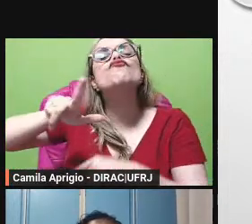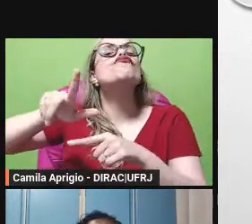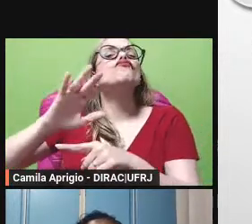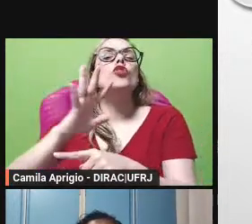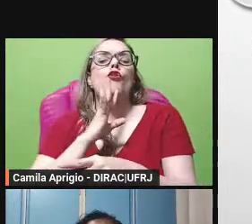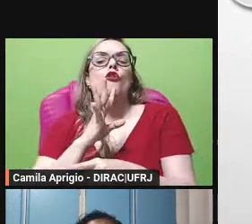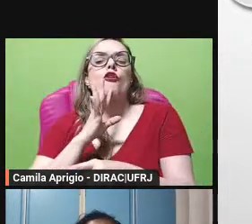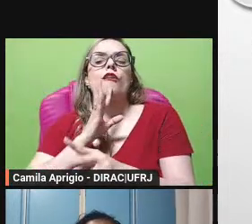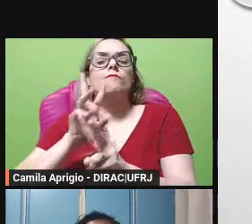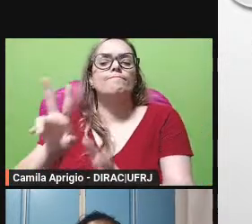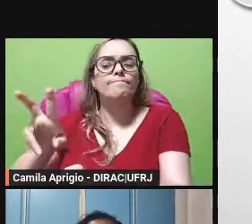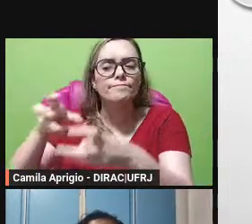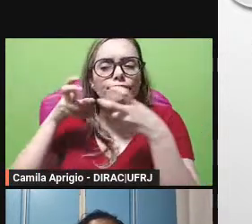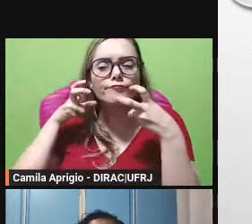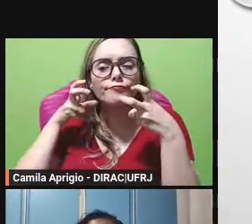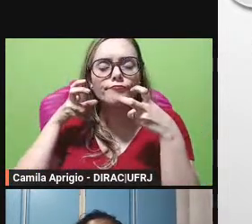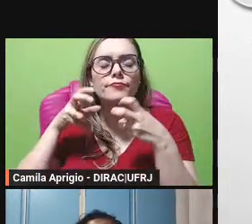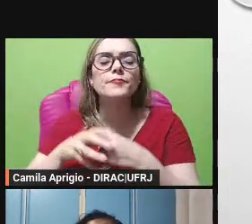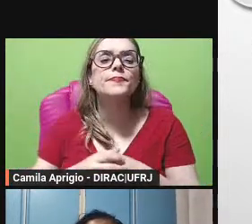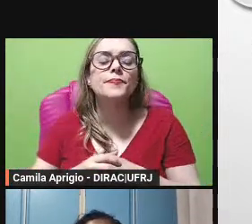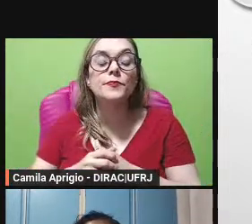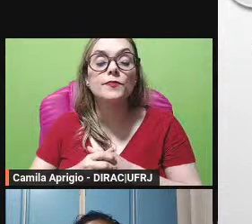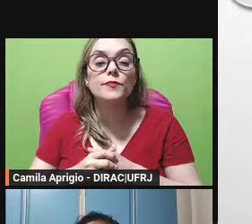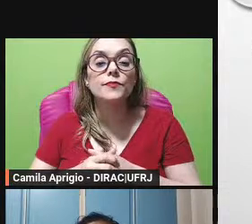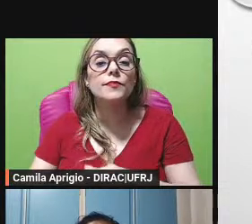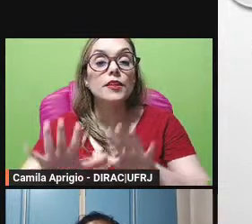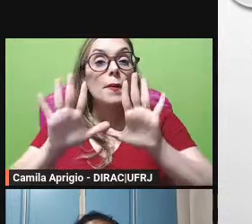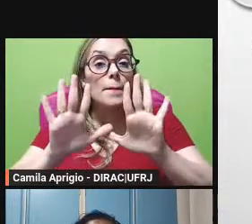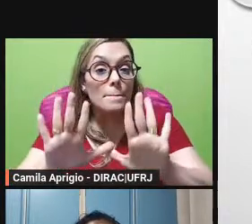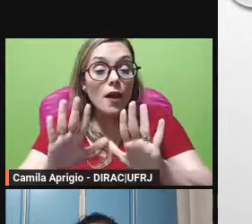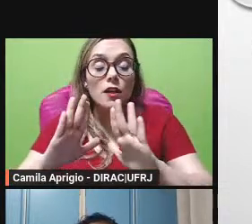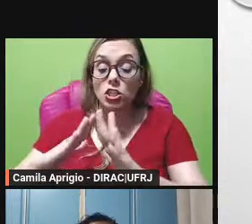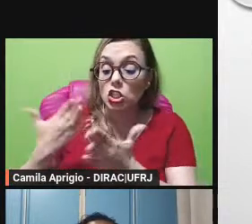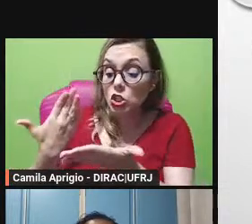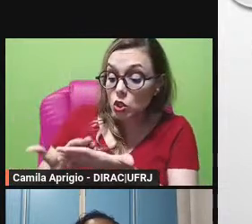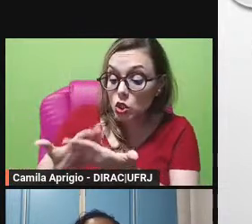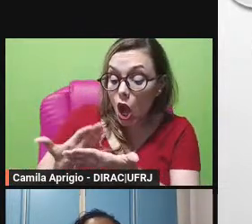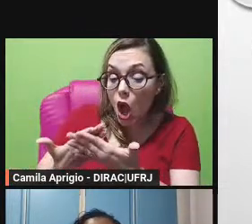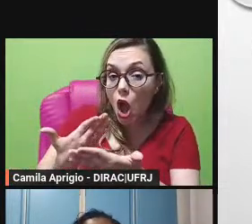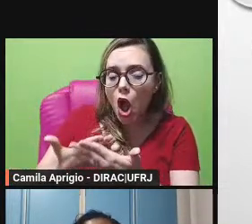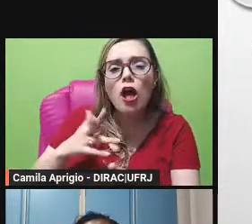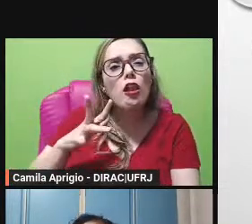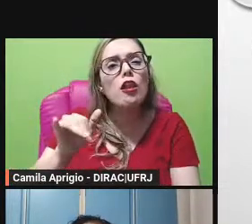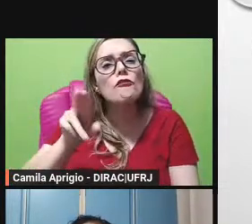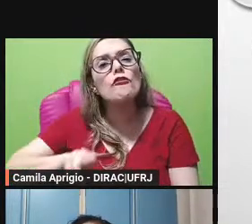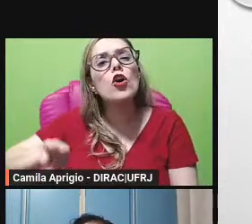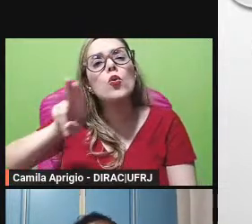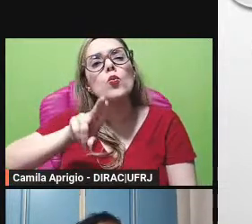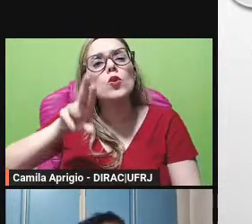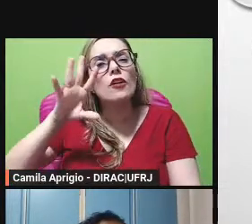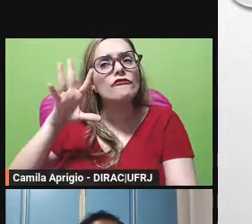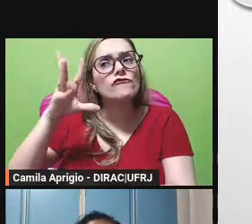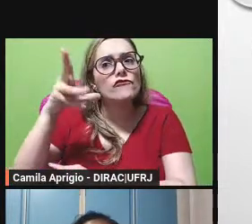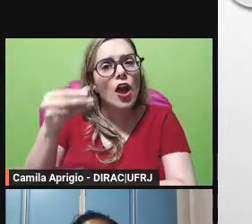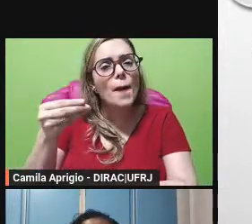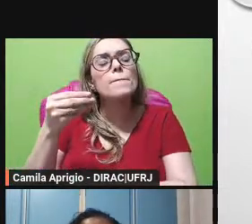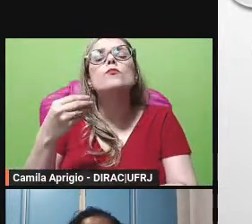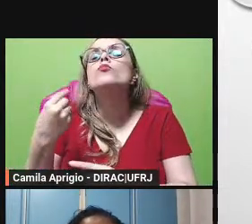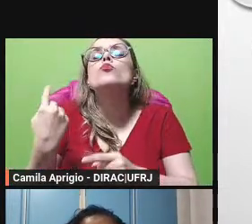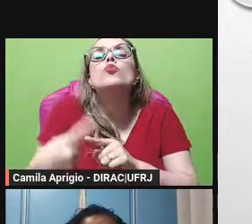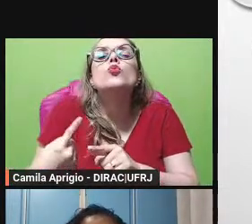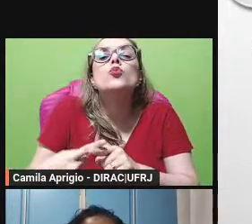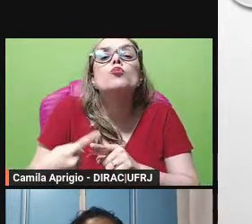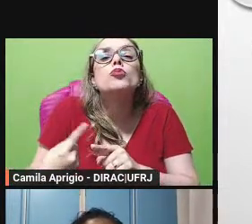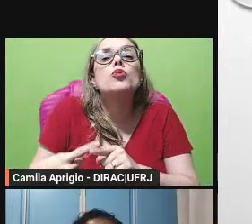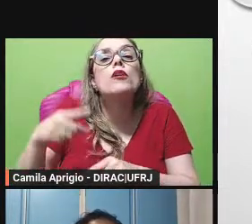a escola vai usar a fábula né ela é muito favorável o uso da fábula pela escola porque a